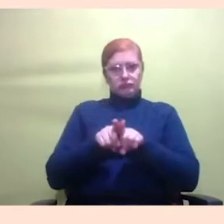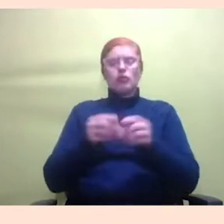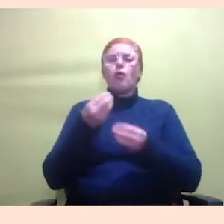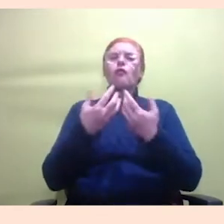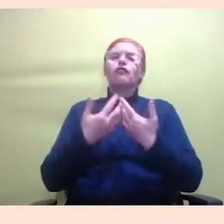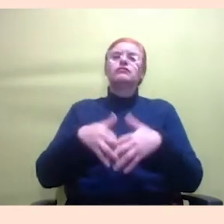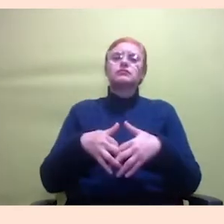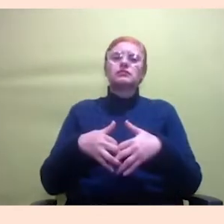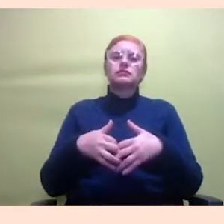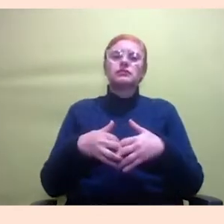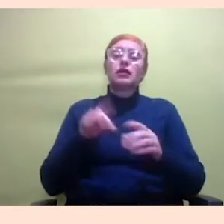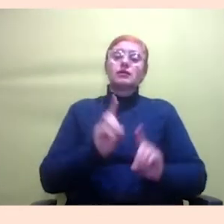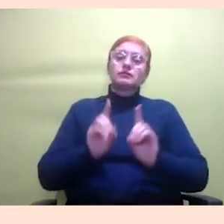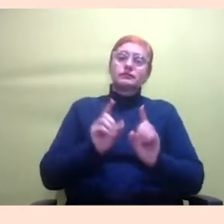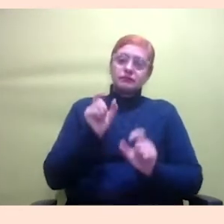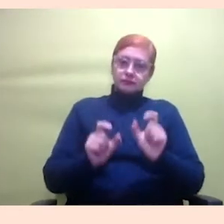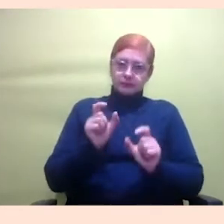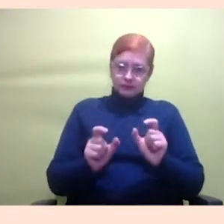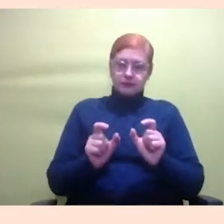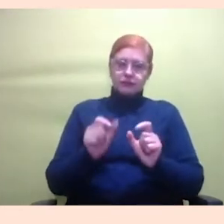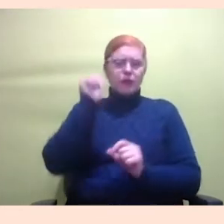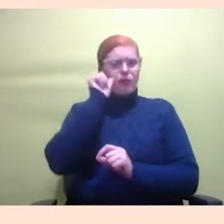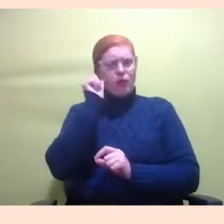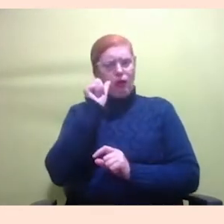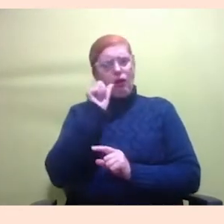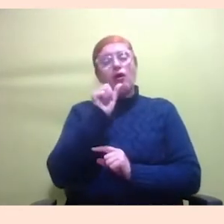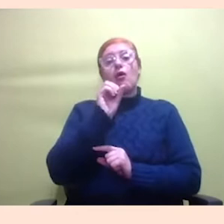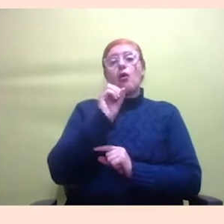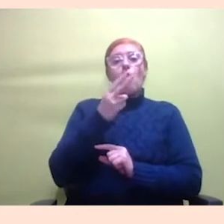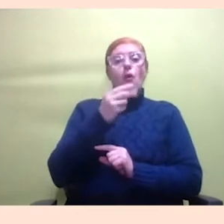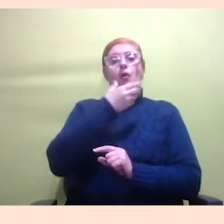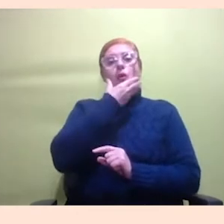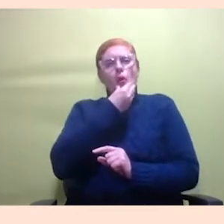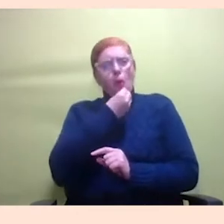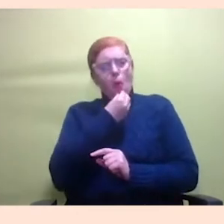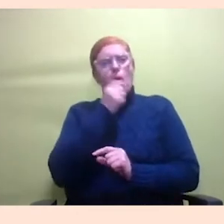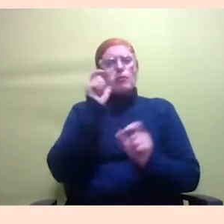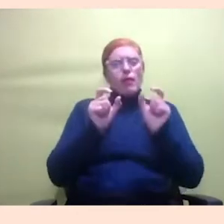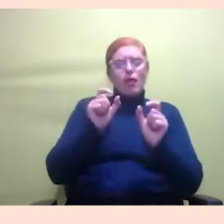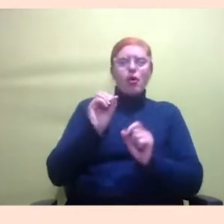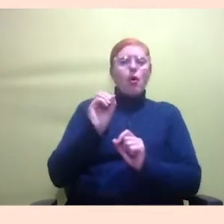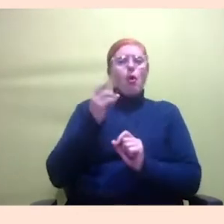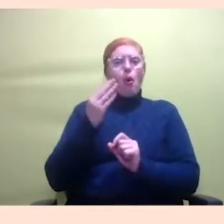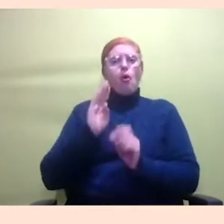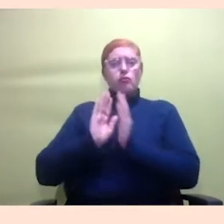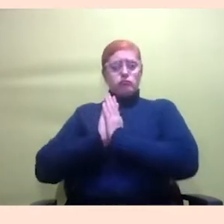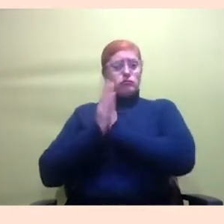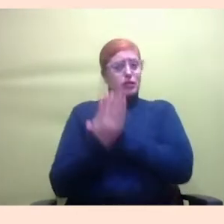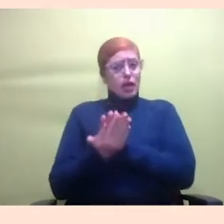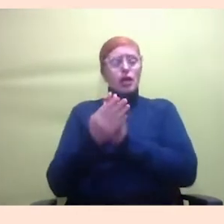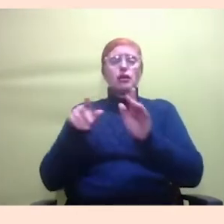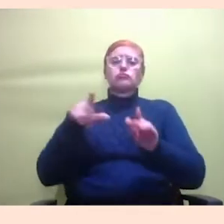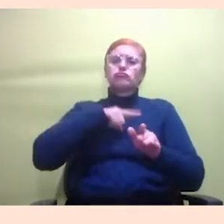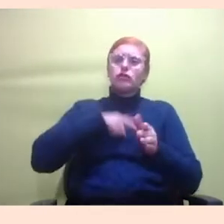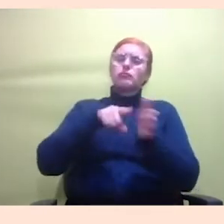Algumas pessoas, algumas mulheres ou homens negros ou pessoas trans, eles nos procuram porque tem uma pesquisa ou tem um projeto